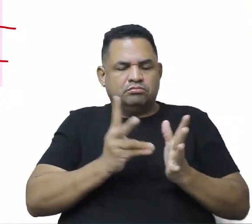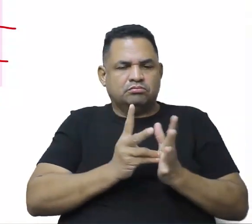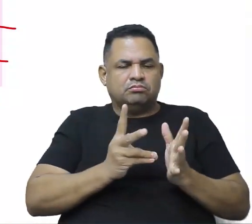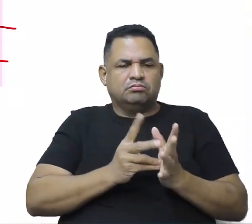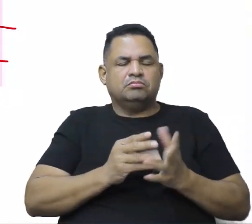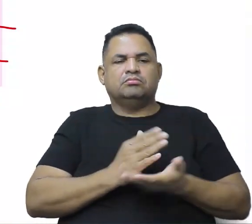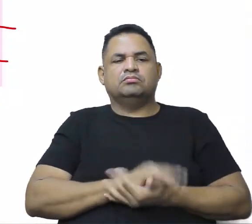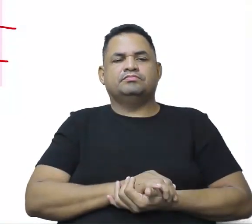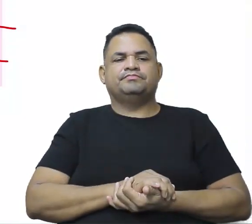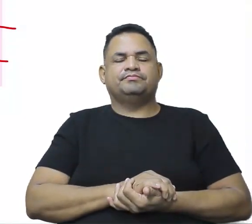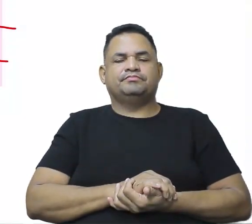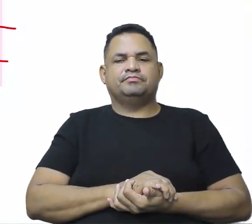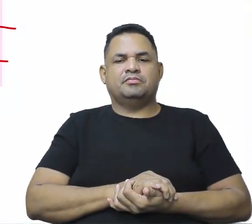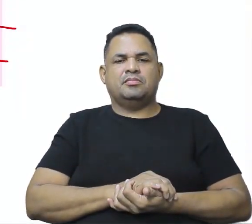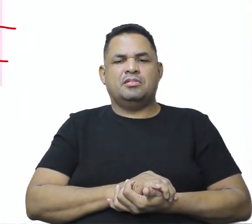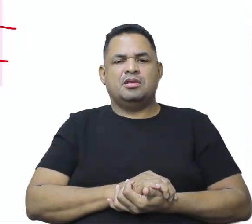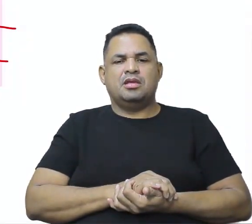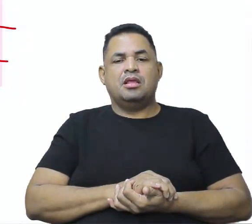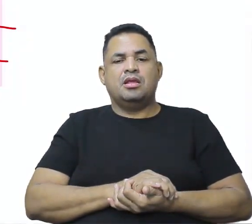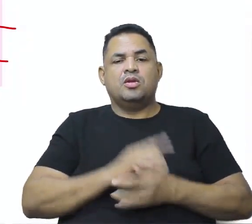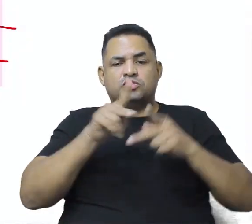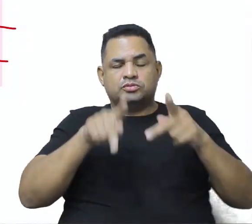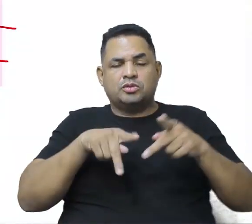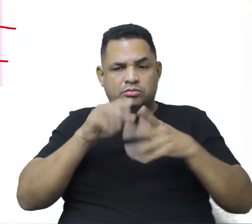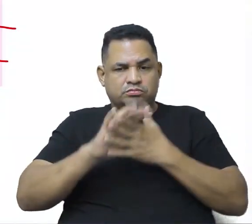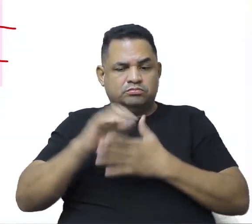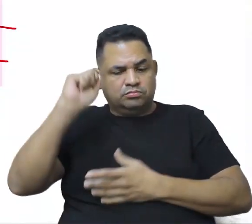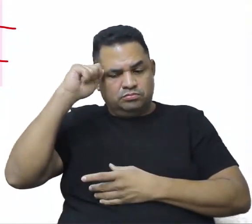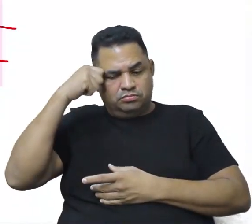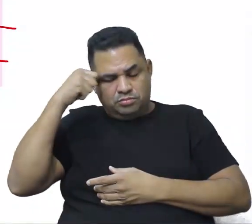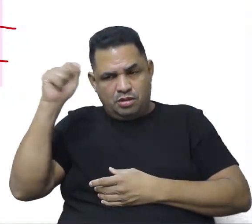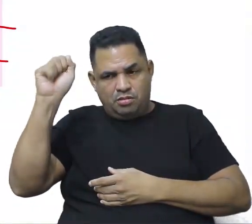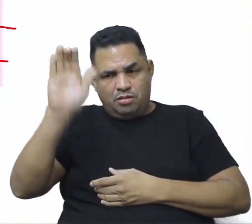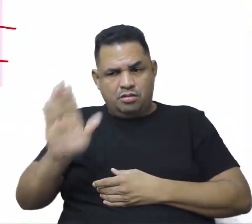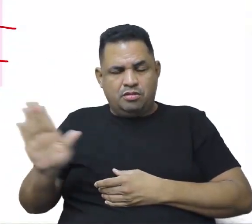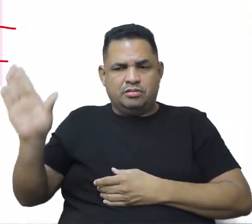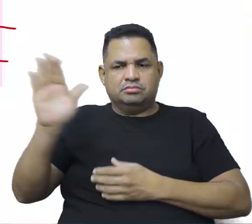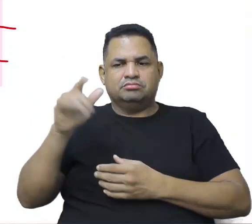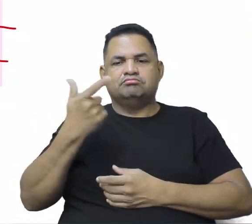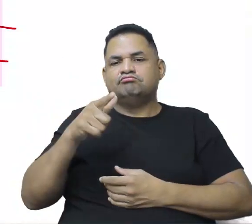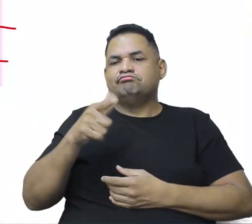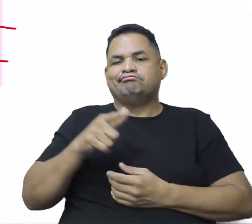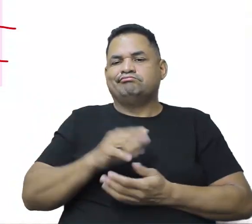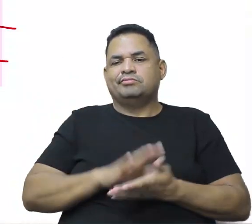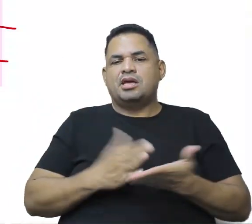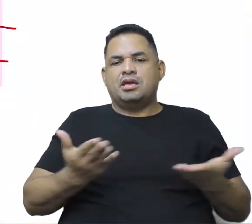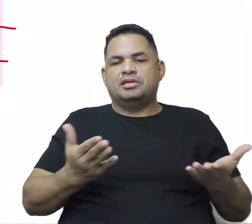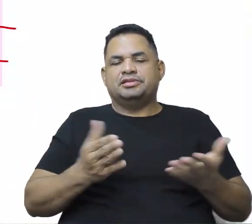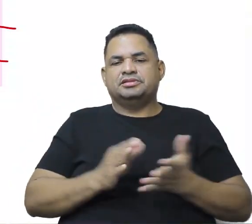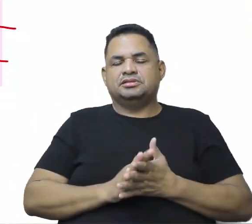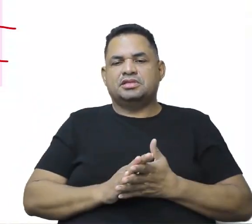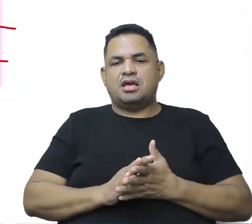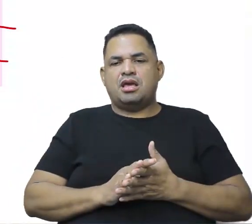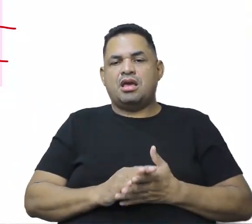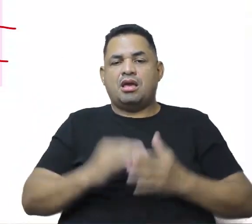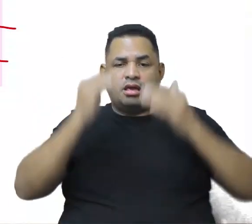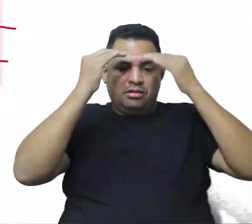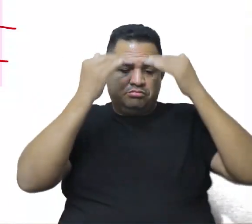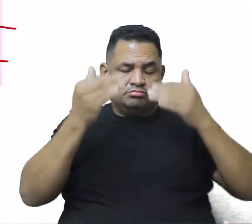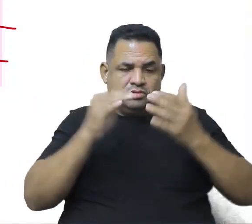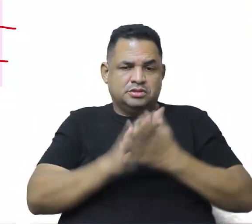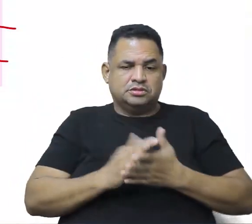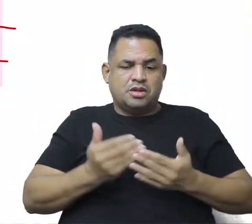povos africanos. Então, não houve esse respeito, né? Foram culturas que foram ficando